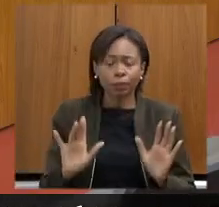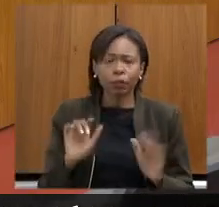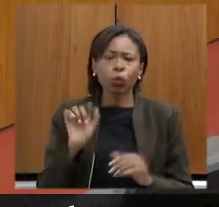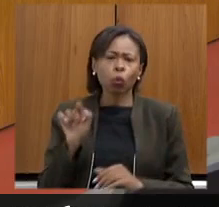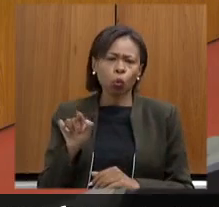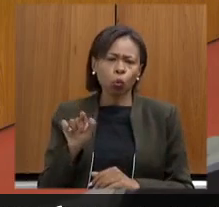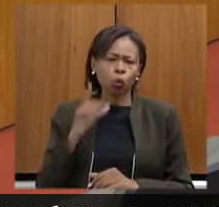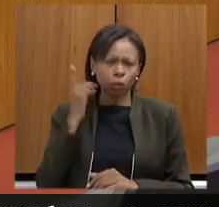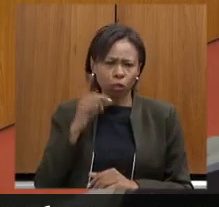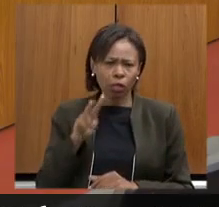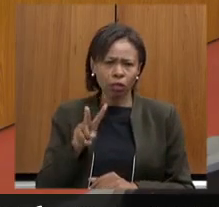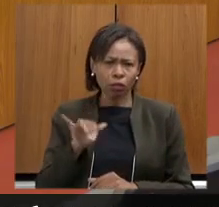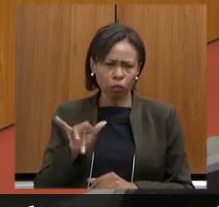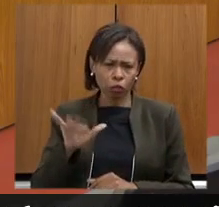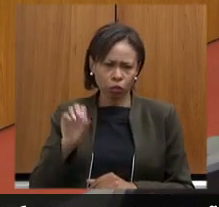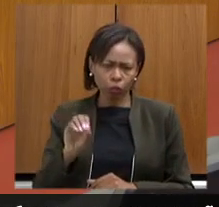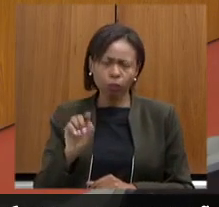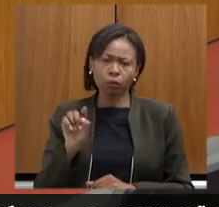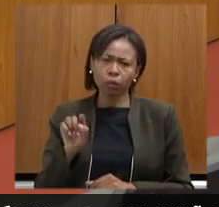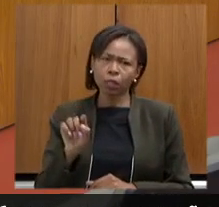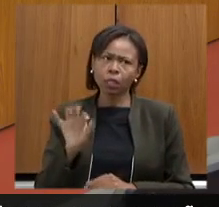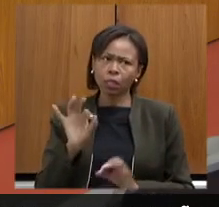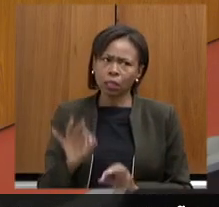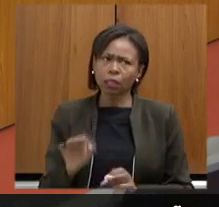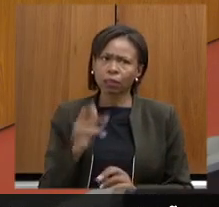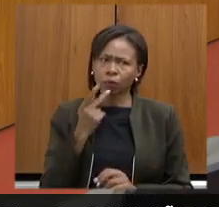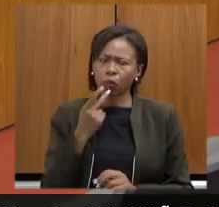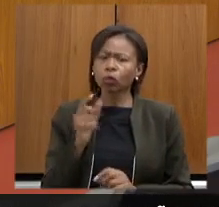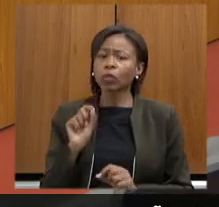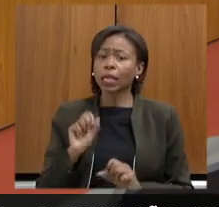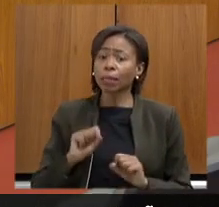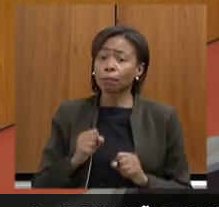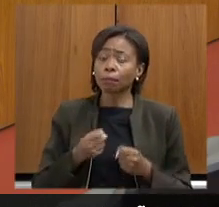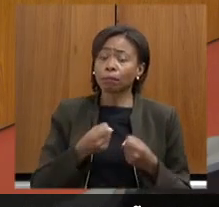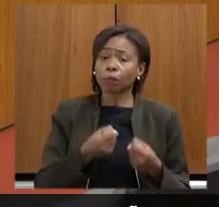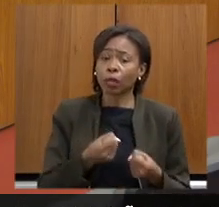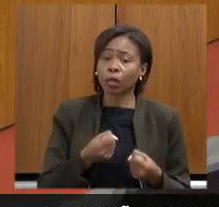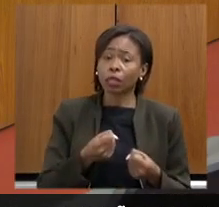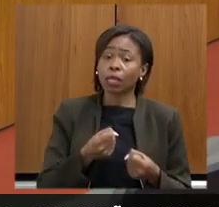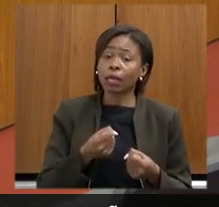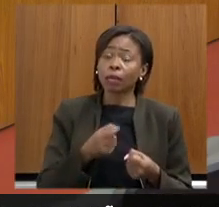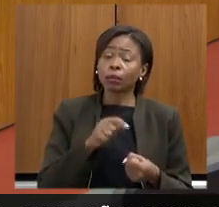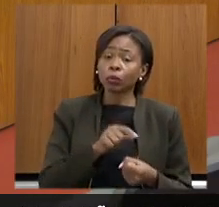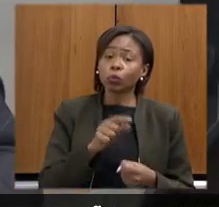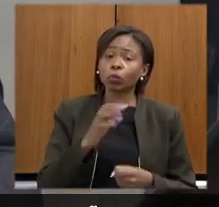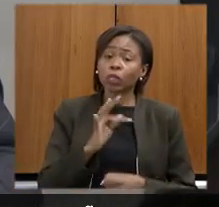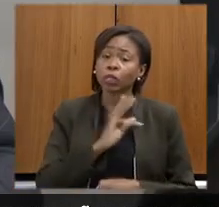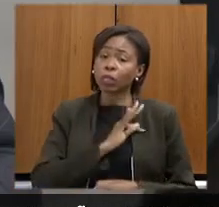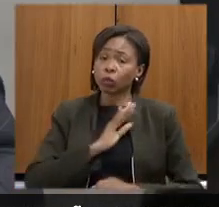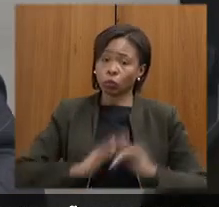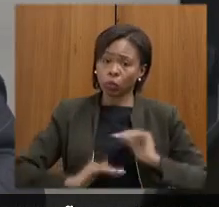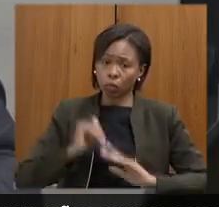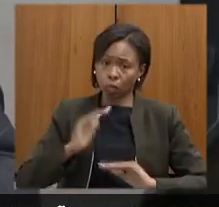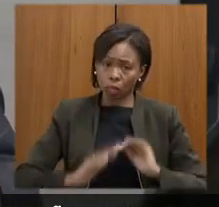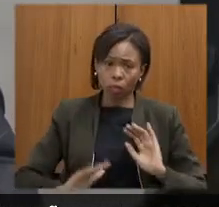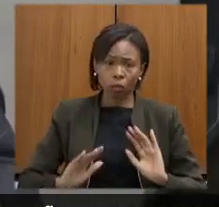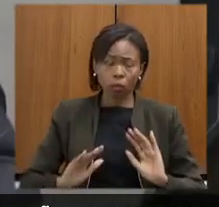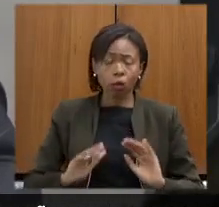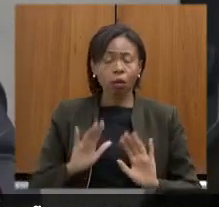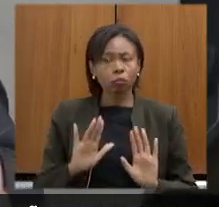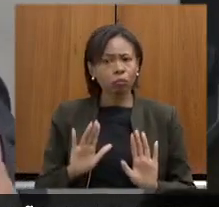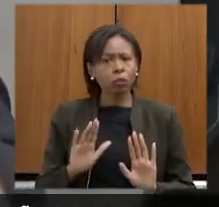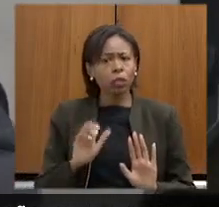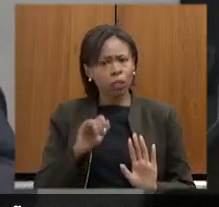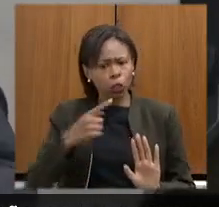seguinte olha e até posicionando assim também na defesa dos técnicos olha se nós temos aqui uma posição política